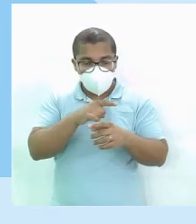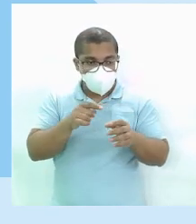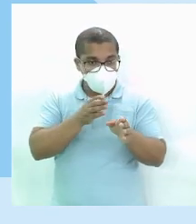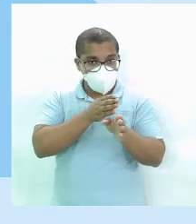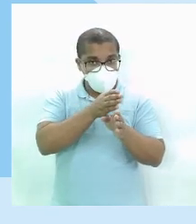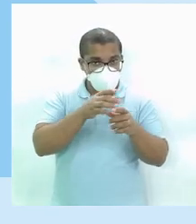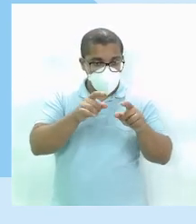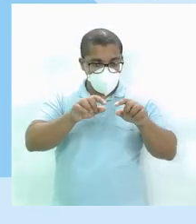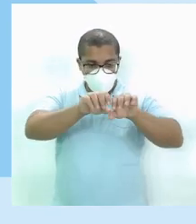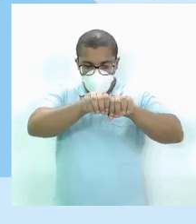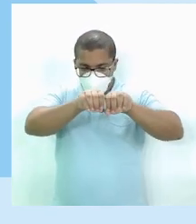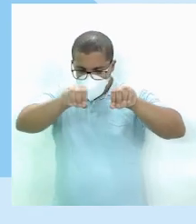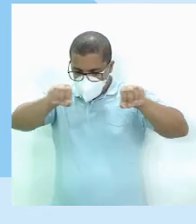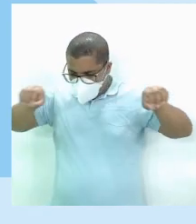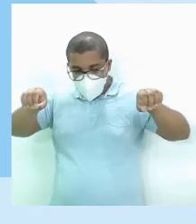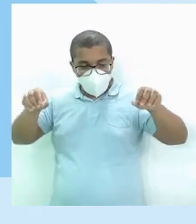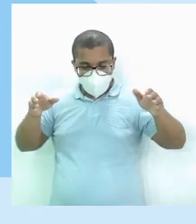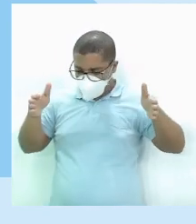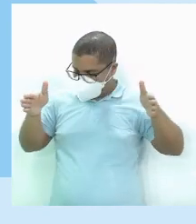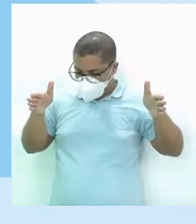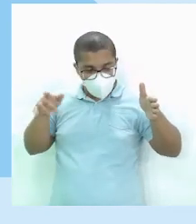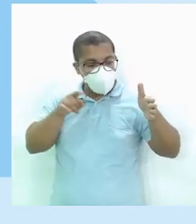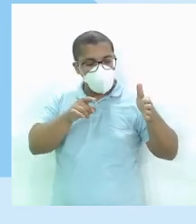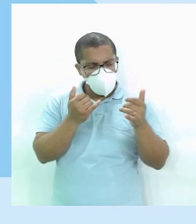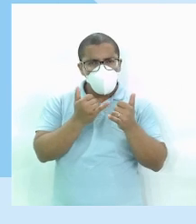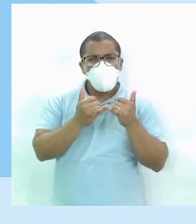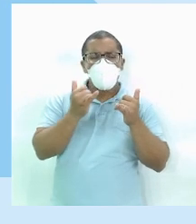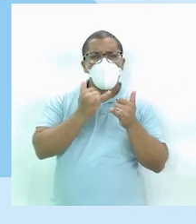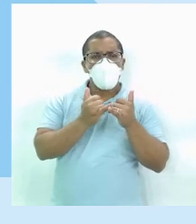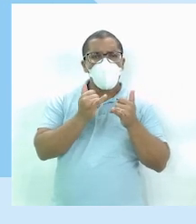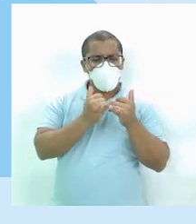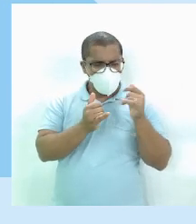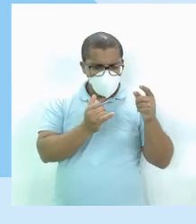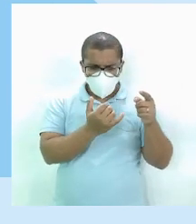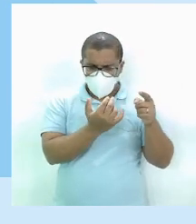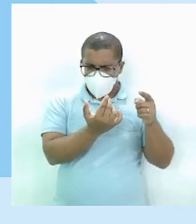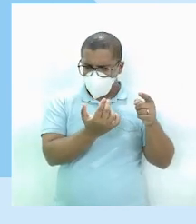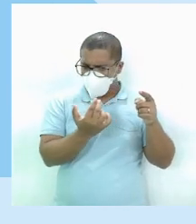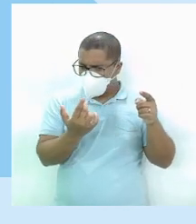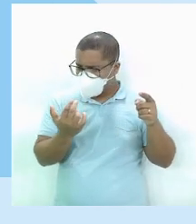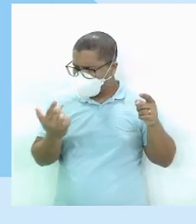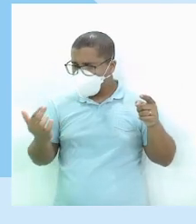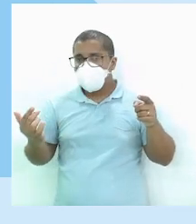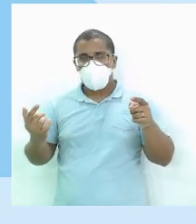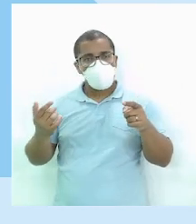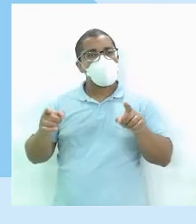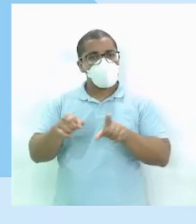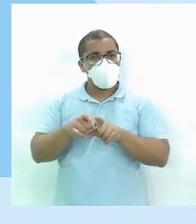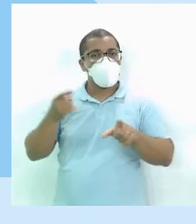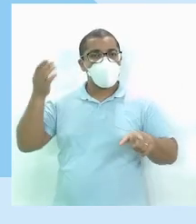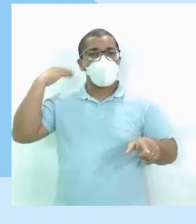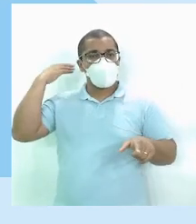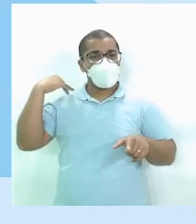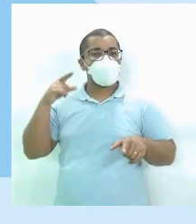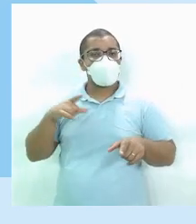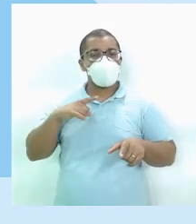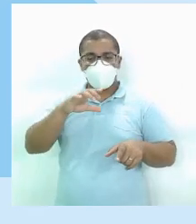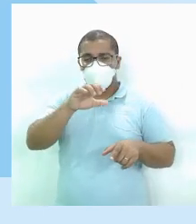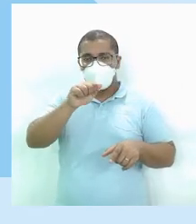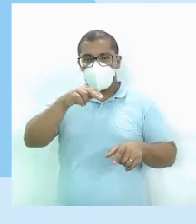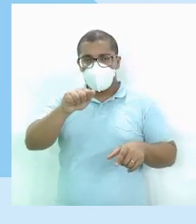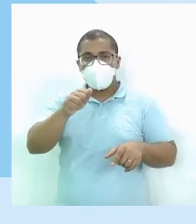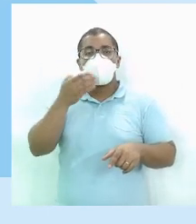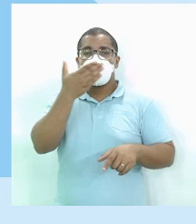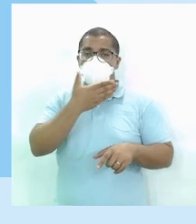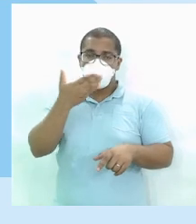Essas distâncias entre nós São aproximadamente iguais Também usava-se A cana de açúcar O bambu Também